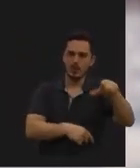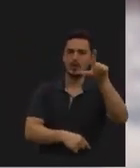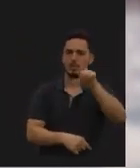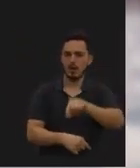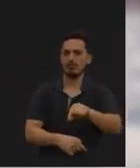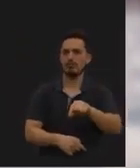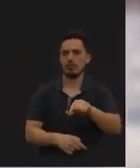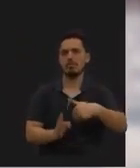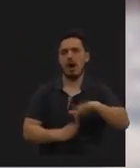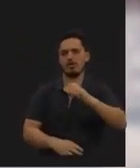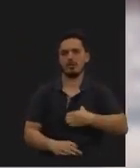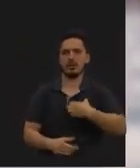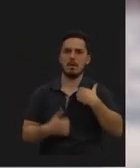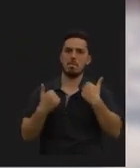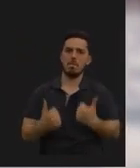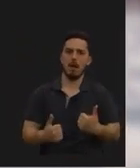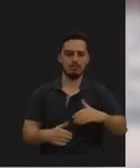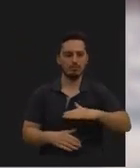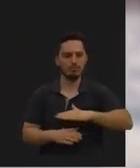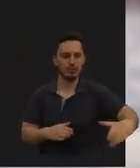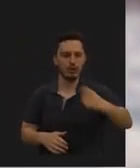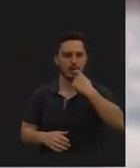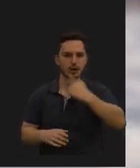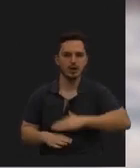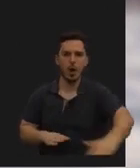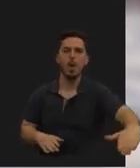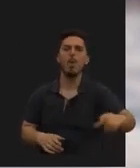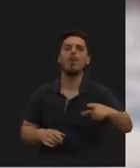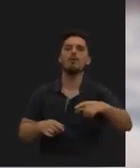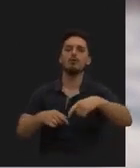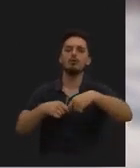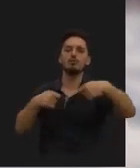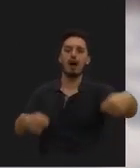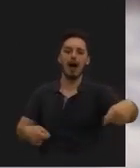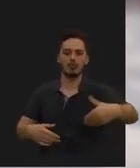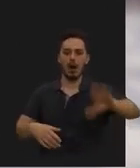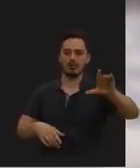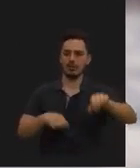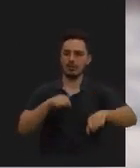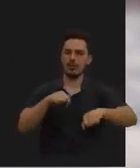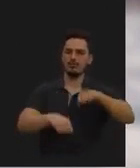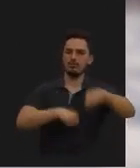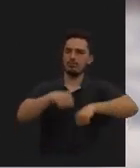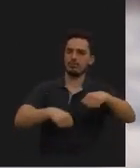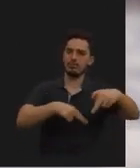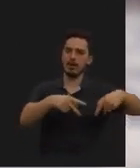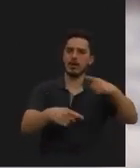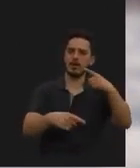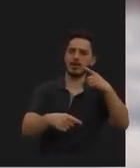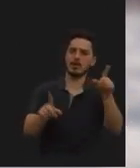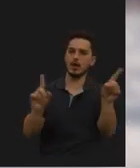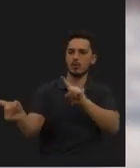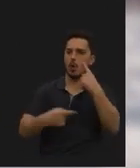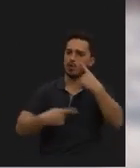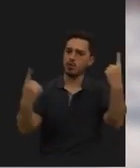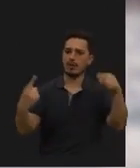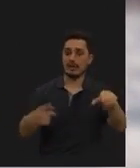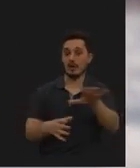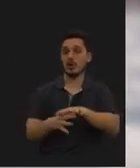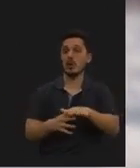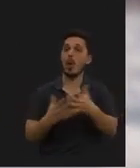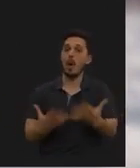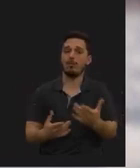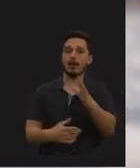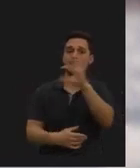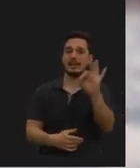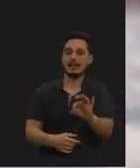temos muito mais conforto de pavimento, e muito mais espaço pedonal para bicicletas e para transportes públicos. Esta é a situação